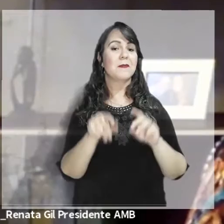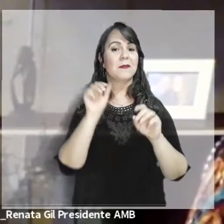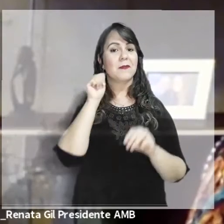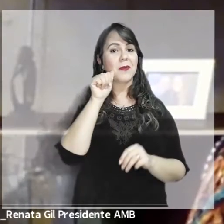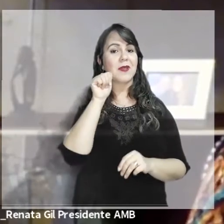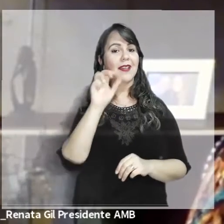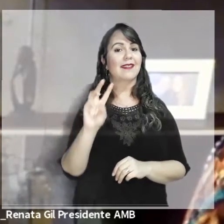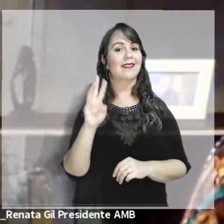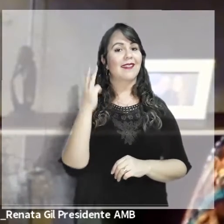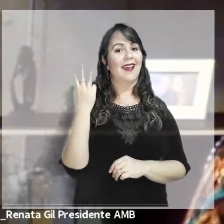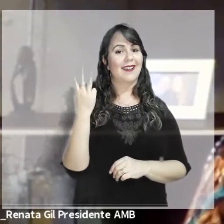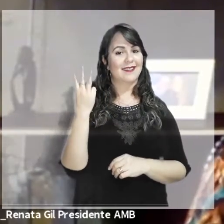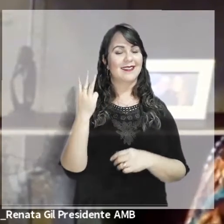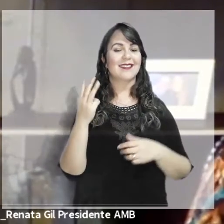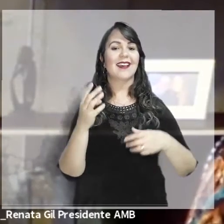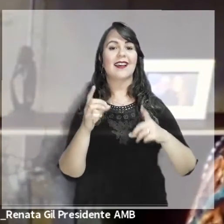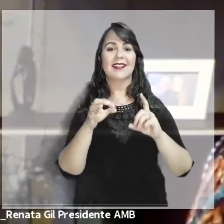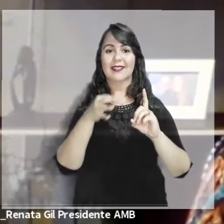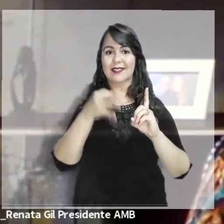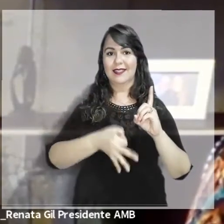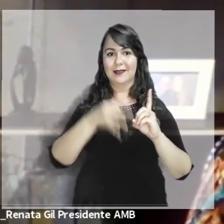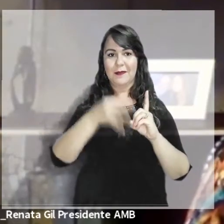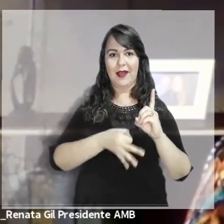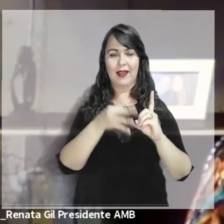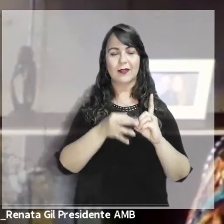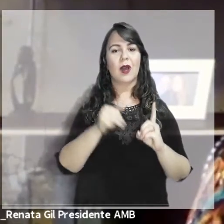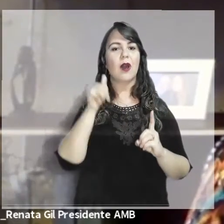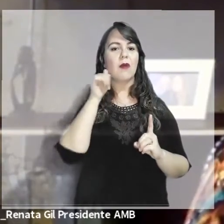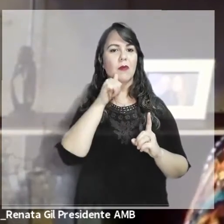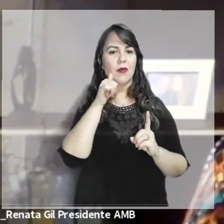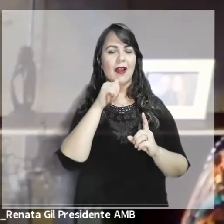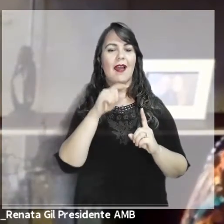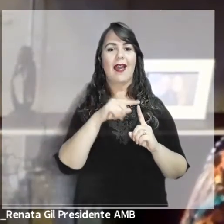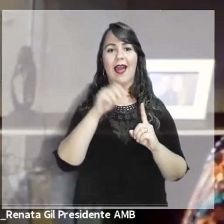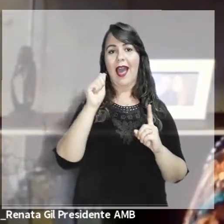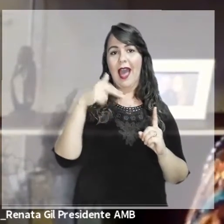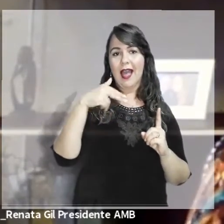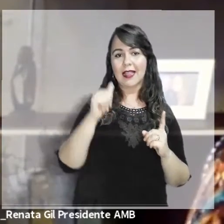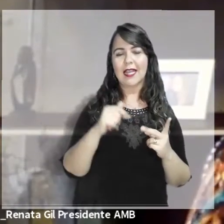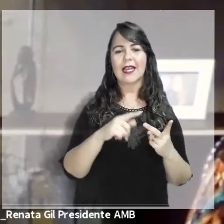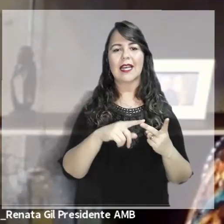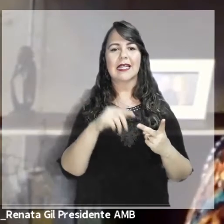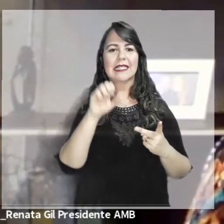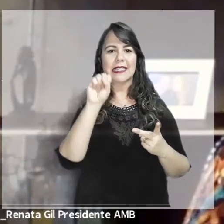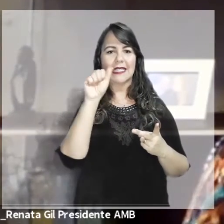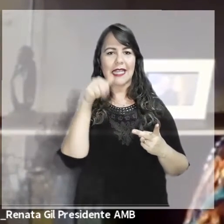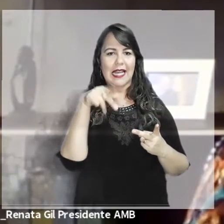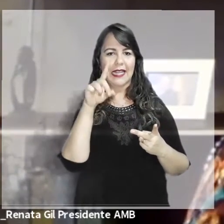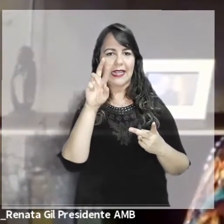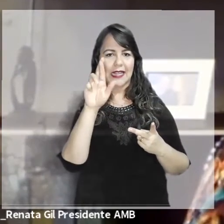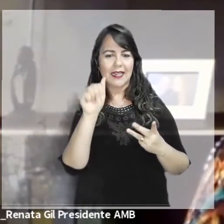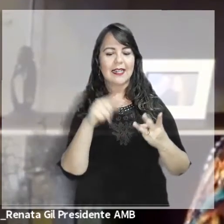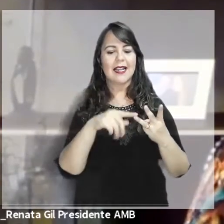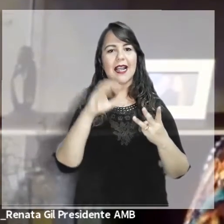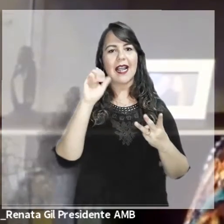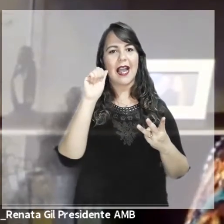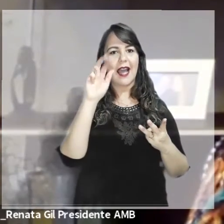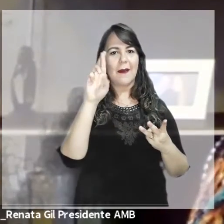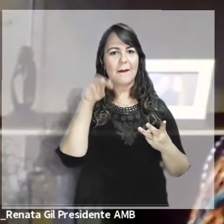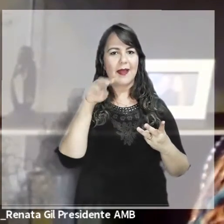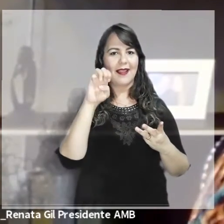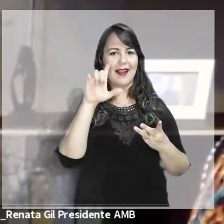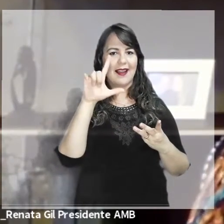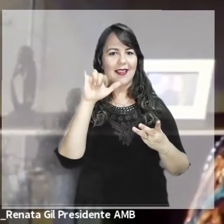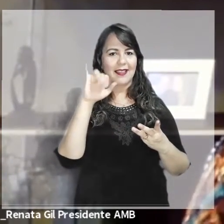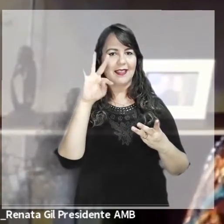desembargadoras do trio presente, desembargadora Ana Maria, desembargadora Carmelita e desembargadora Sandra, que também enobrecem o